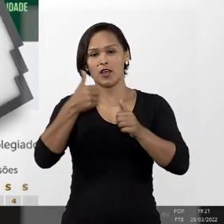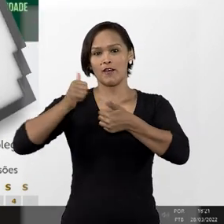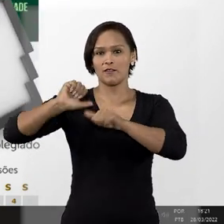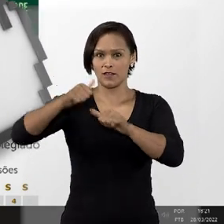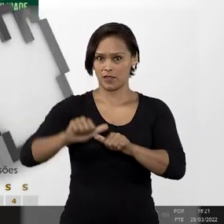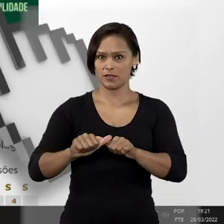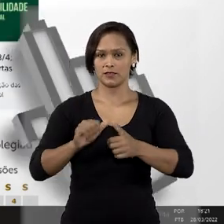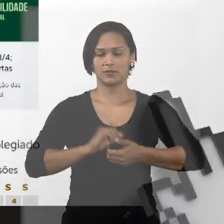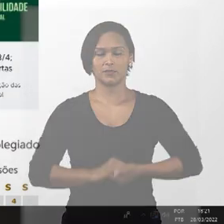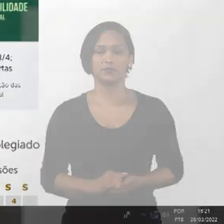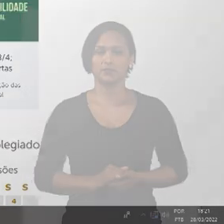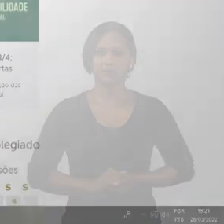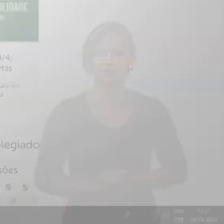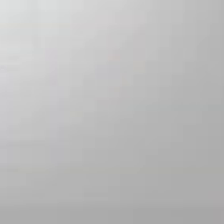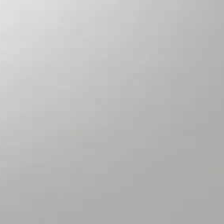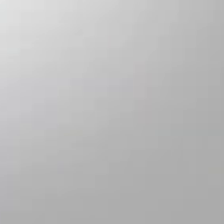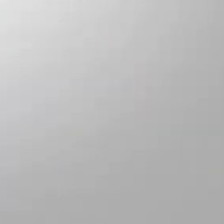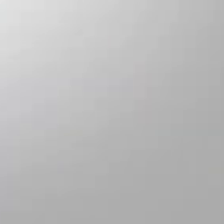sua avaliação antes, hein?